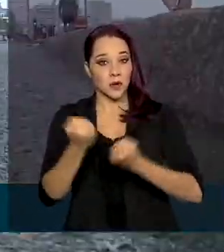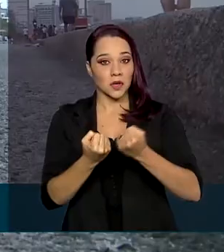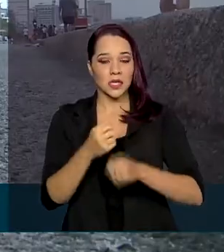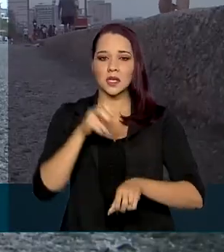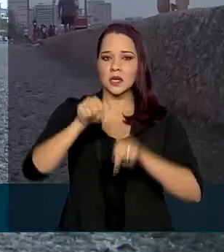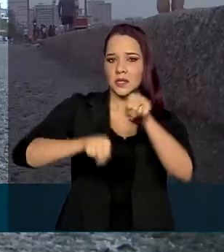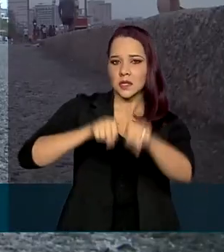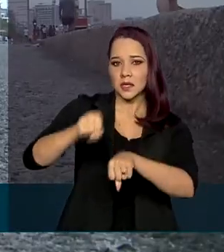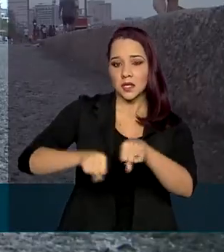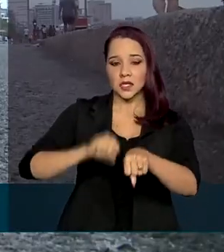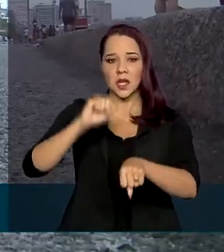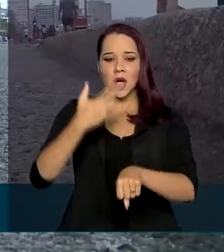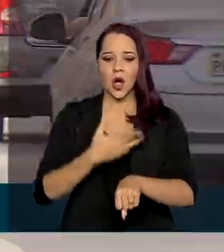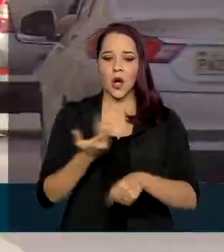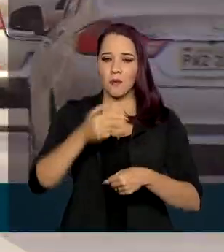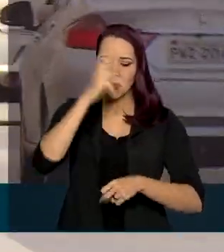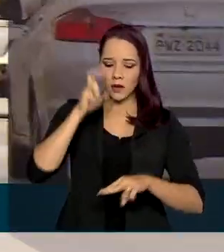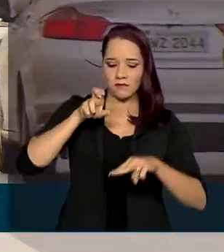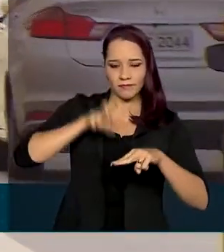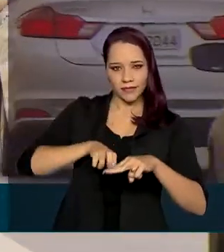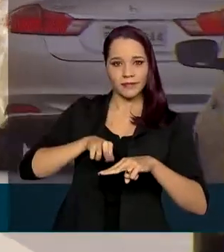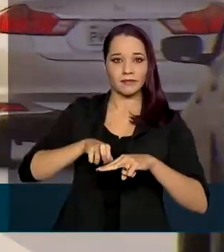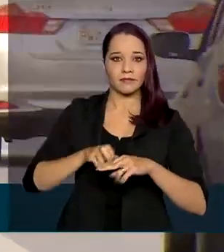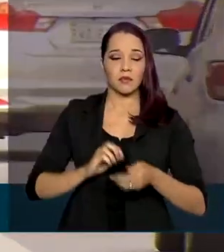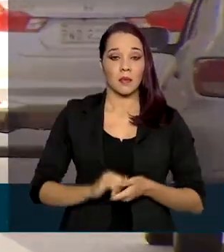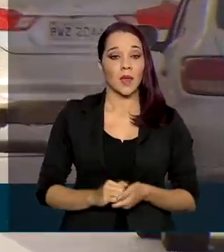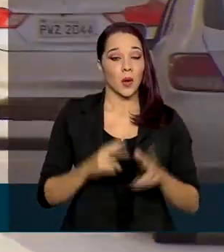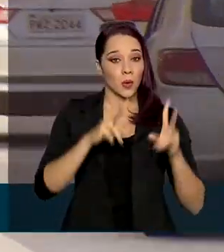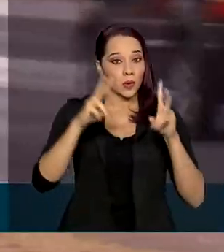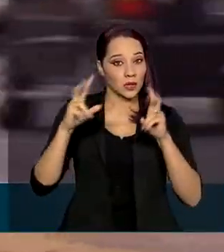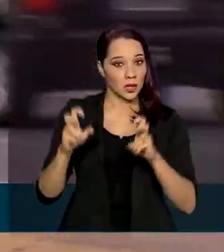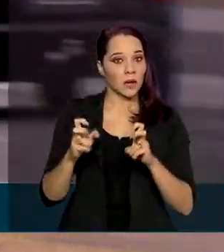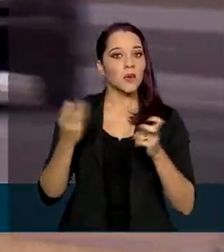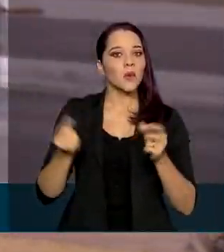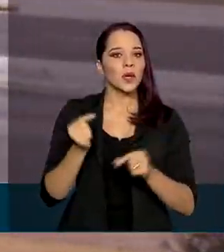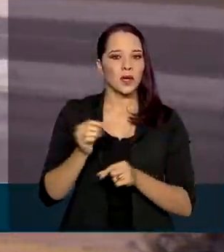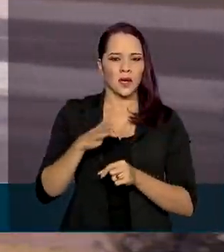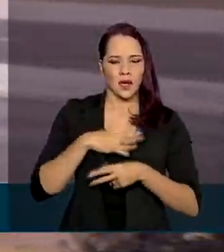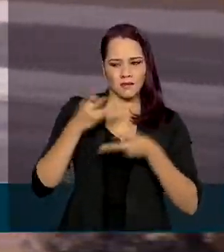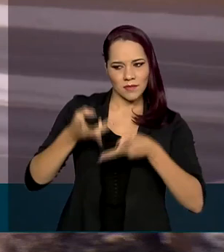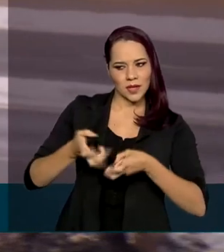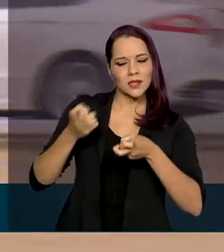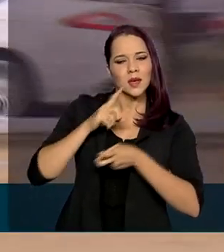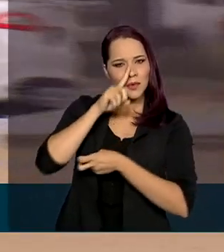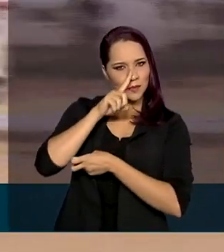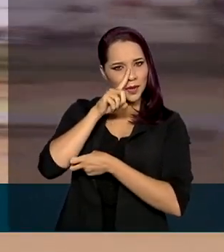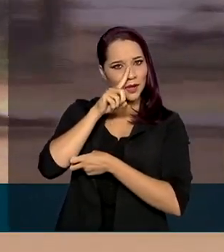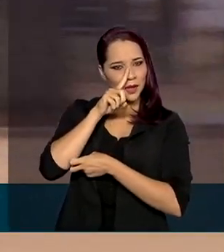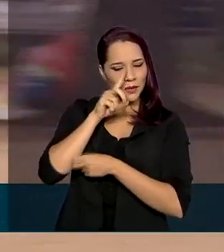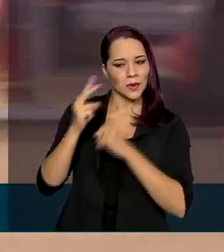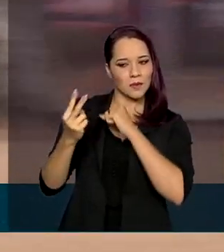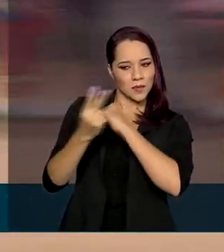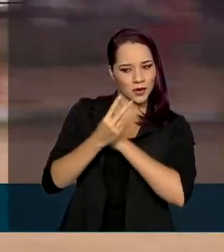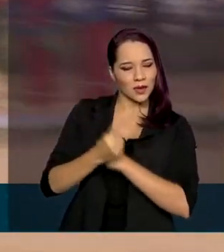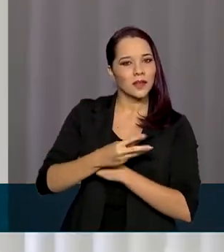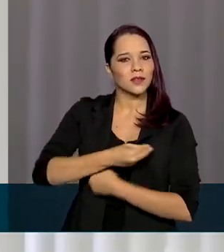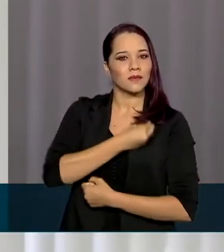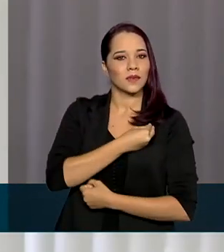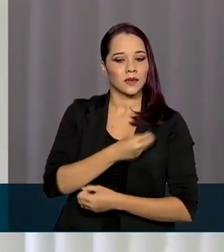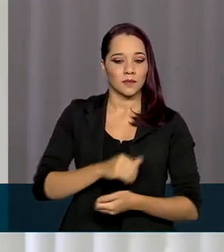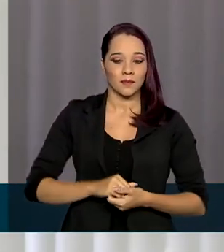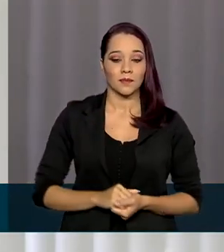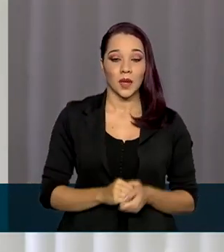ciclista ou passageiro. Neste ano, o tema da campanha é Perceba o Risco e Proteja a Vida.